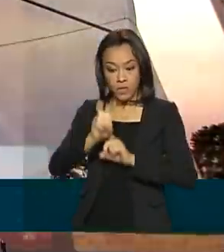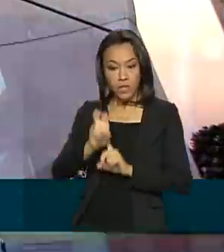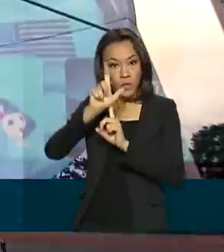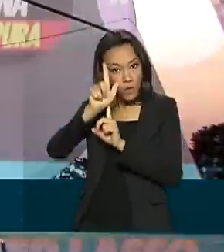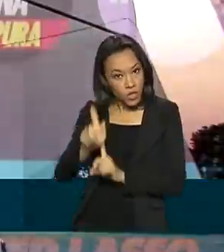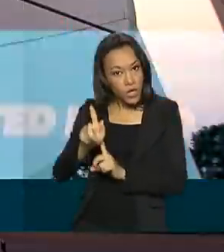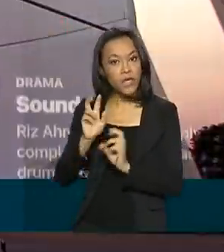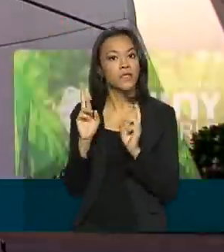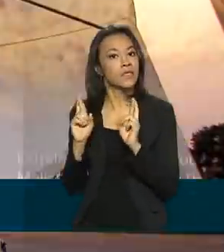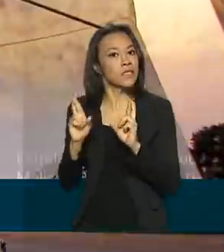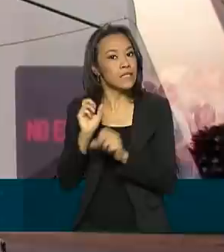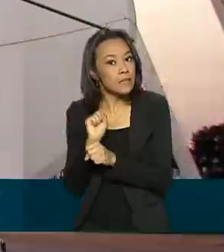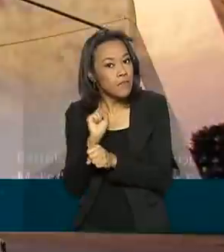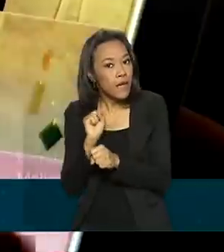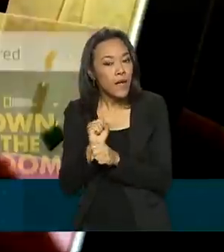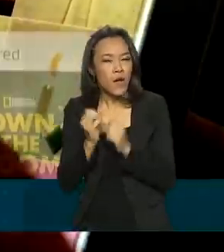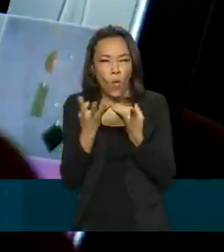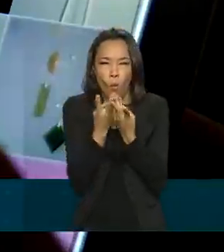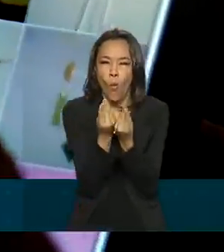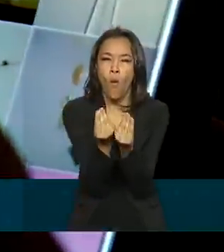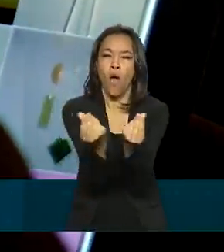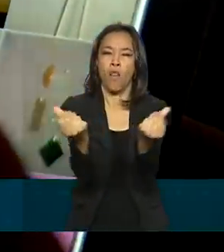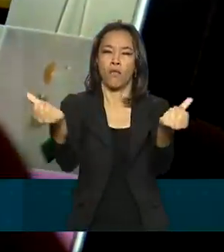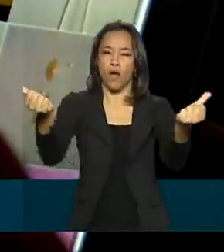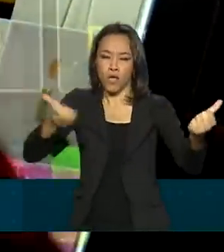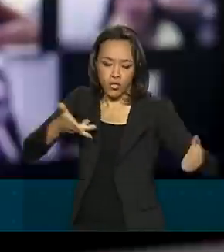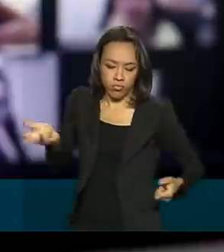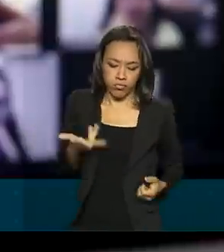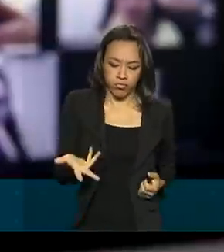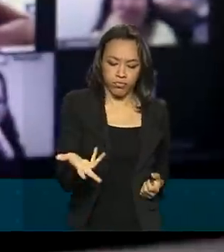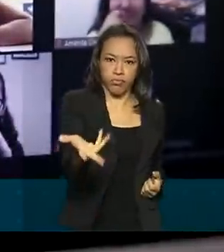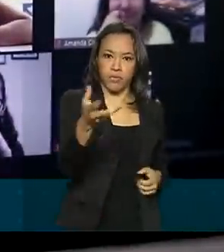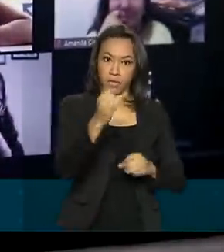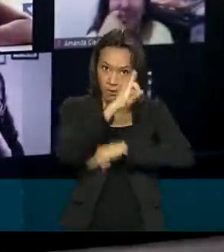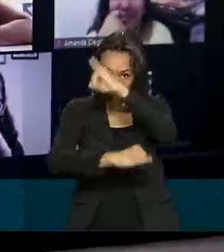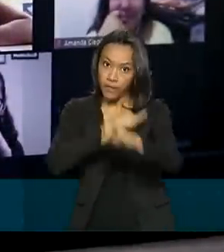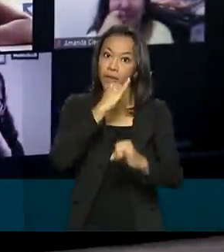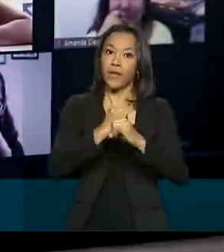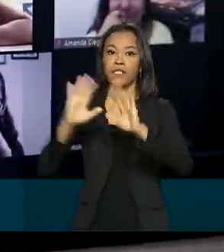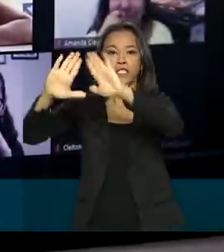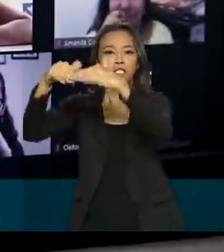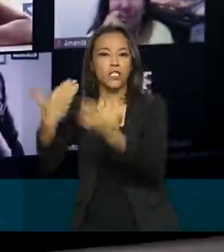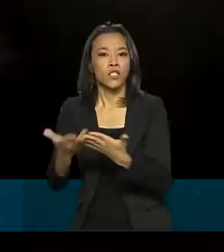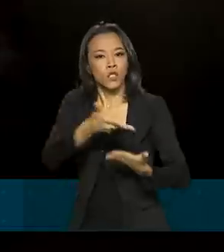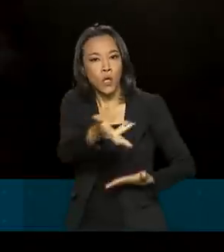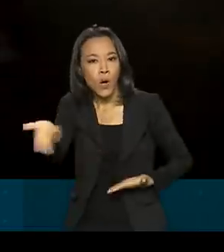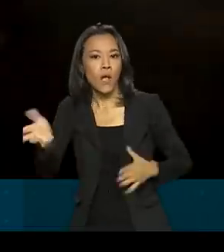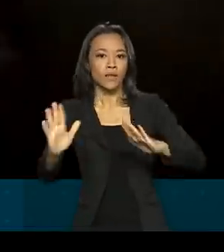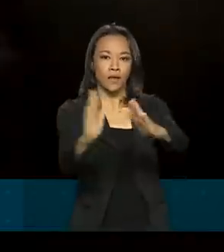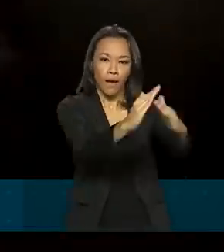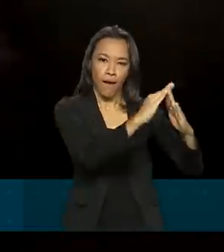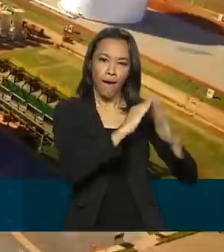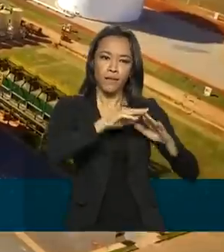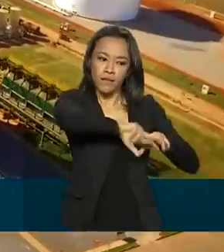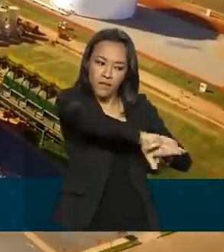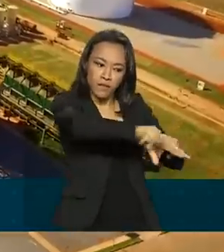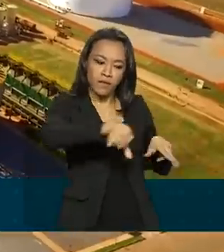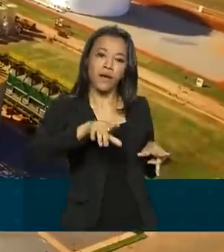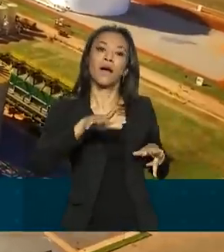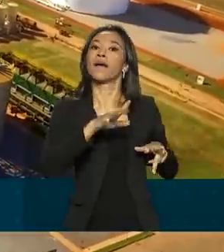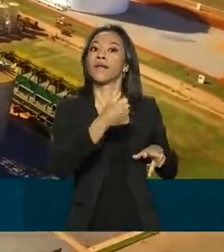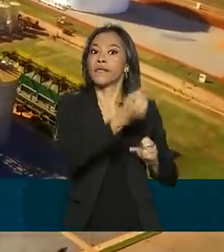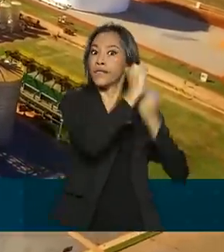é esperado o aumento da qualidade e velocidade da internet das casas, escolas e diferentes setores da economia,